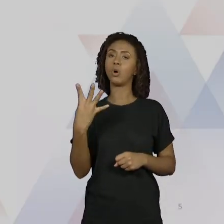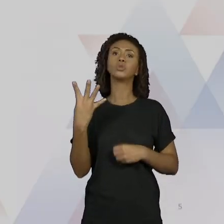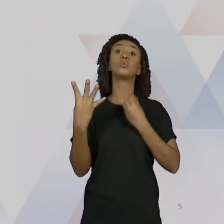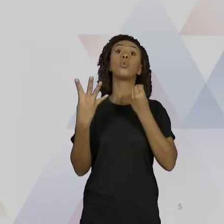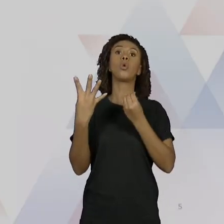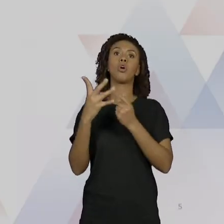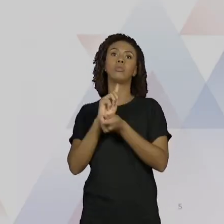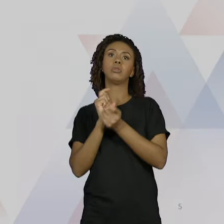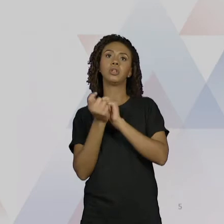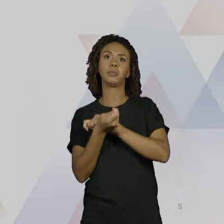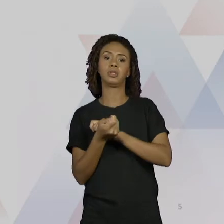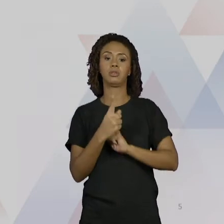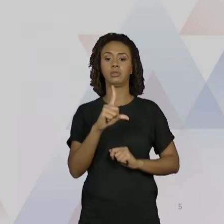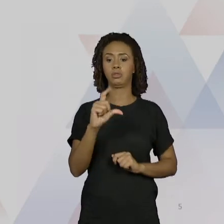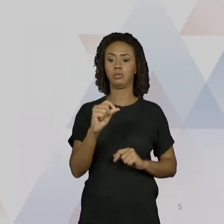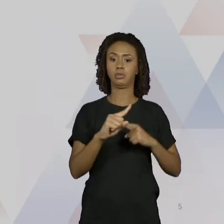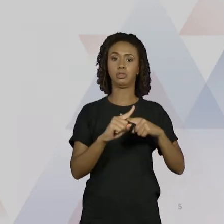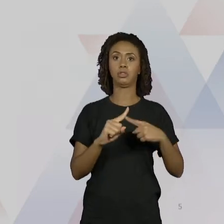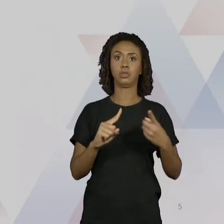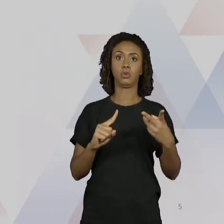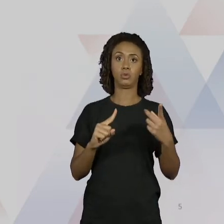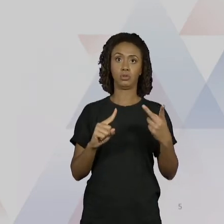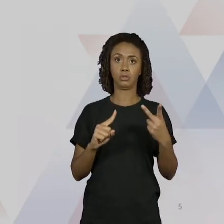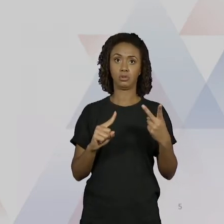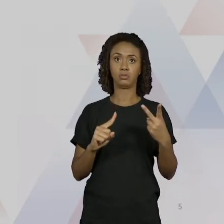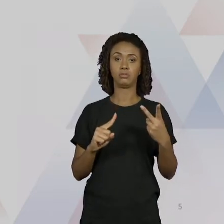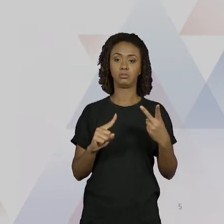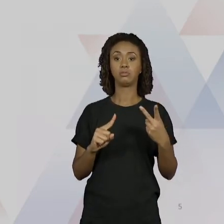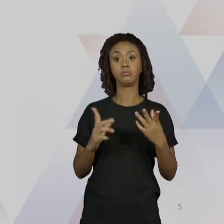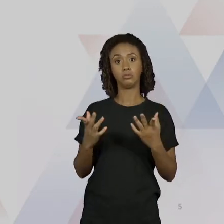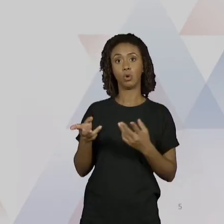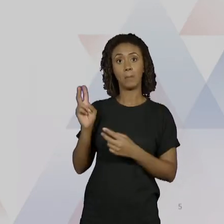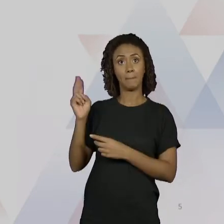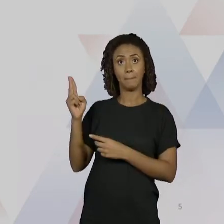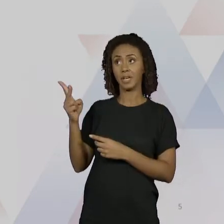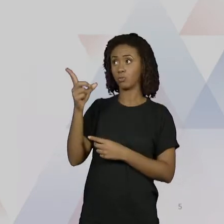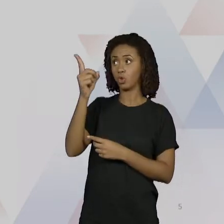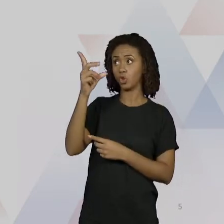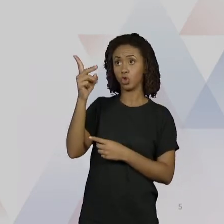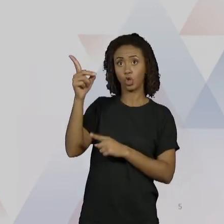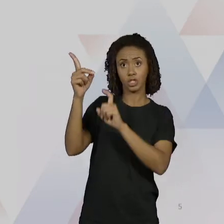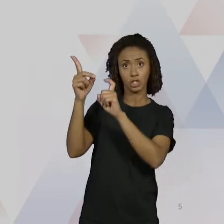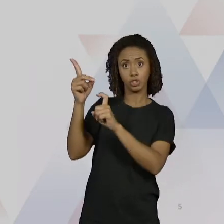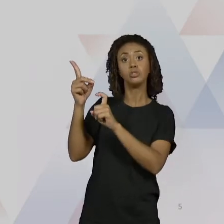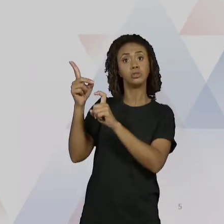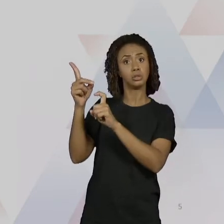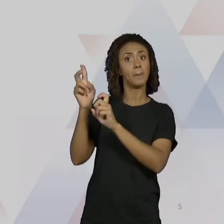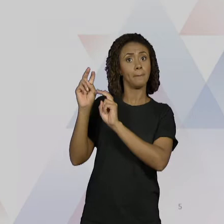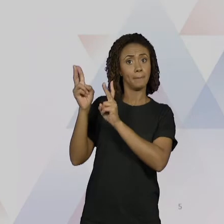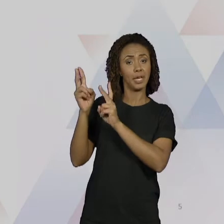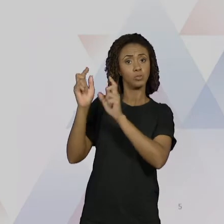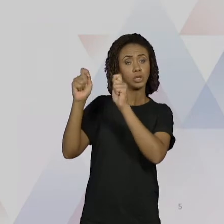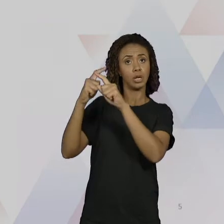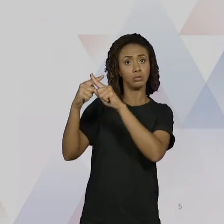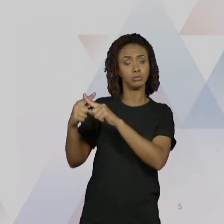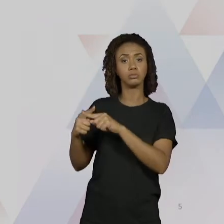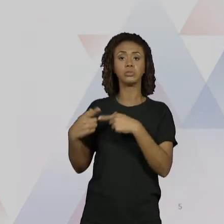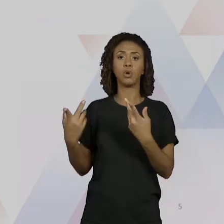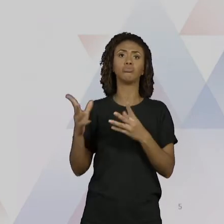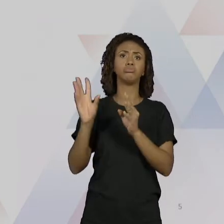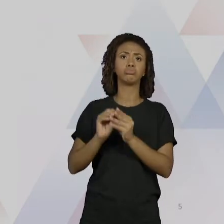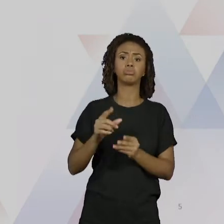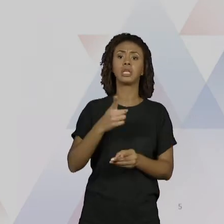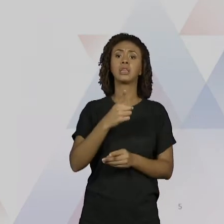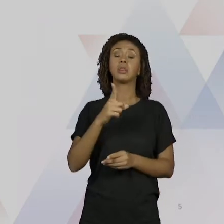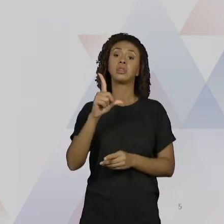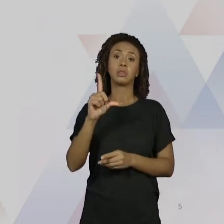10 vezes 12, ou seja, eu estou pegando múltiplos desse, estou chutando valores para X. ele é 10 vezes 12, que dá